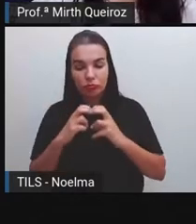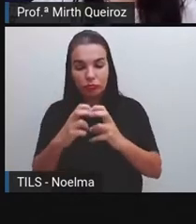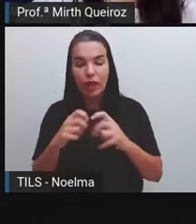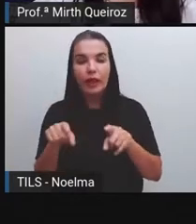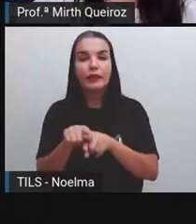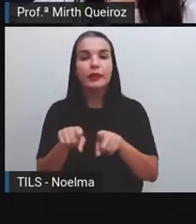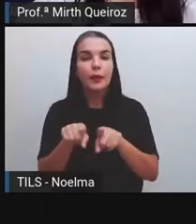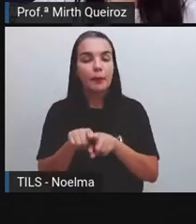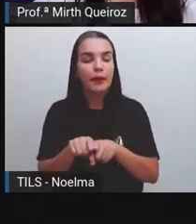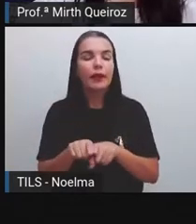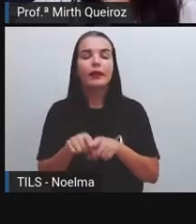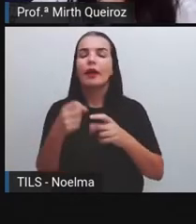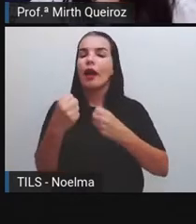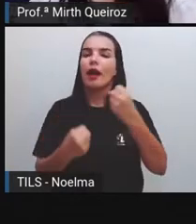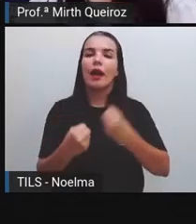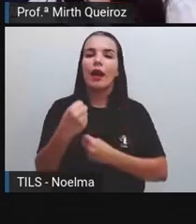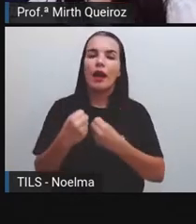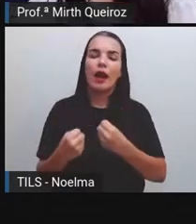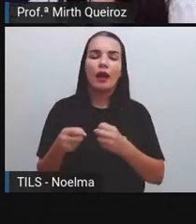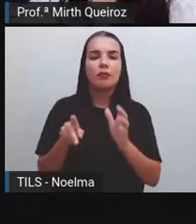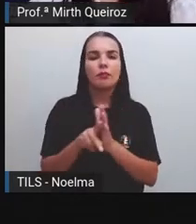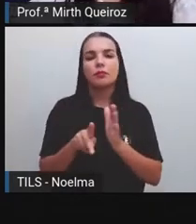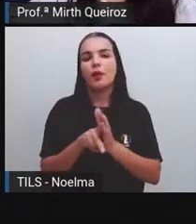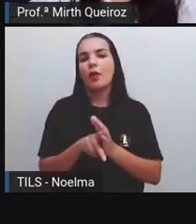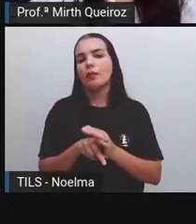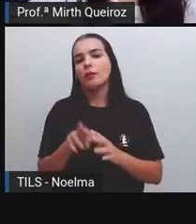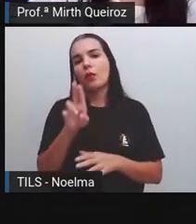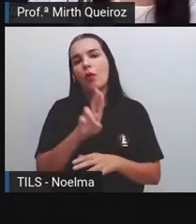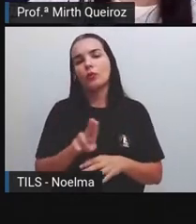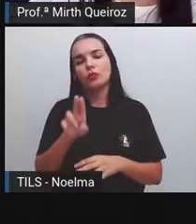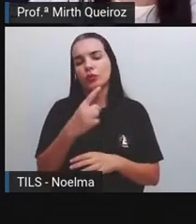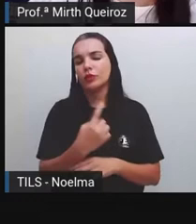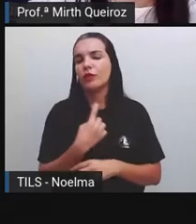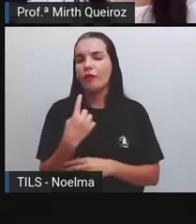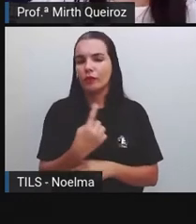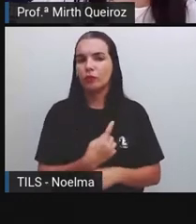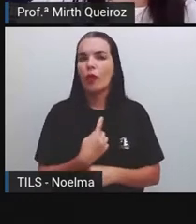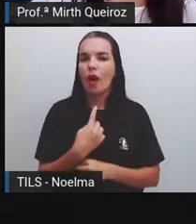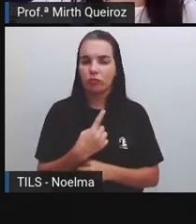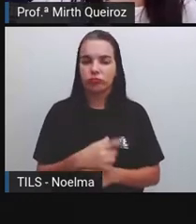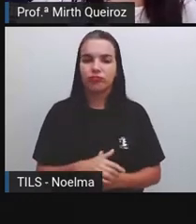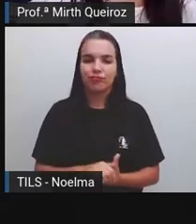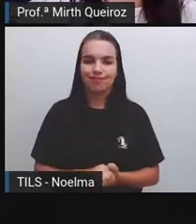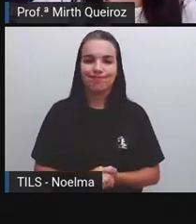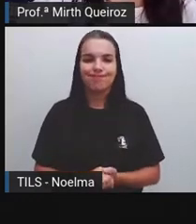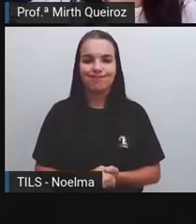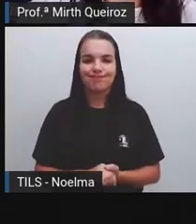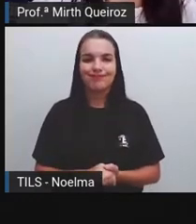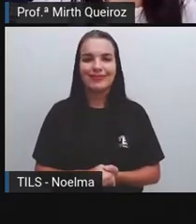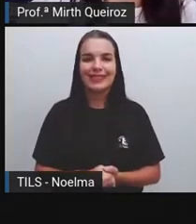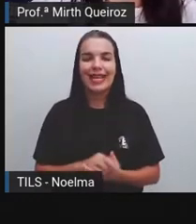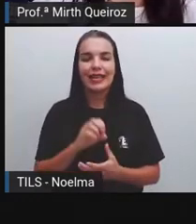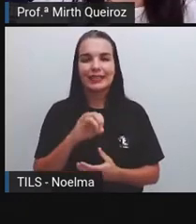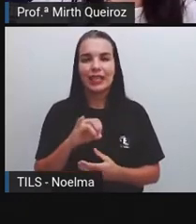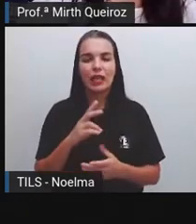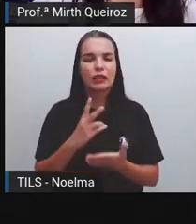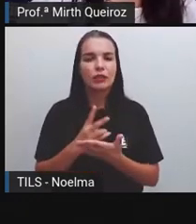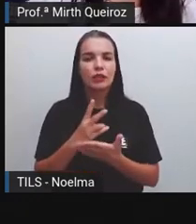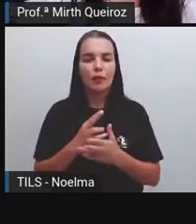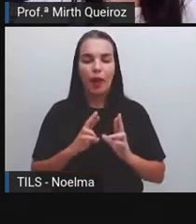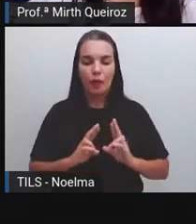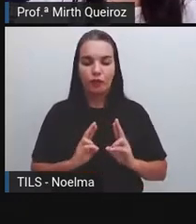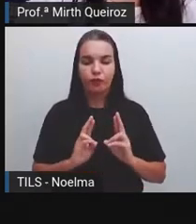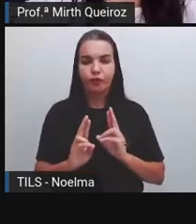quanto nos de uso individual, coletivo de uso individual. Geralmente, gente utiliza mais as